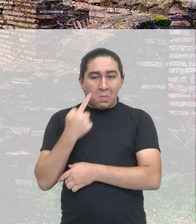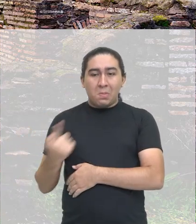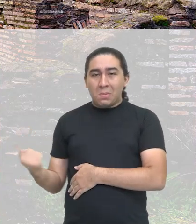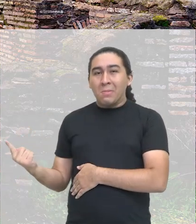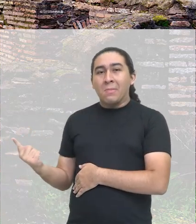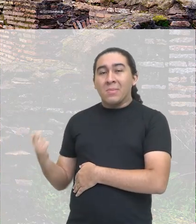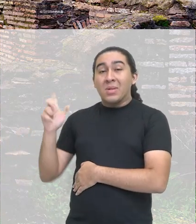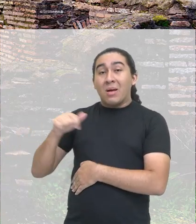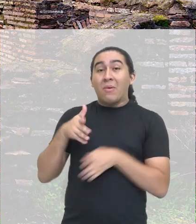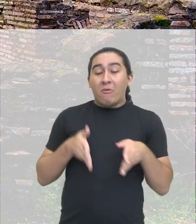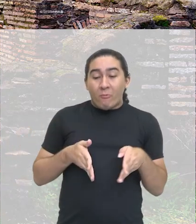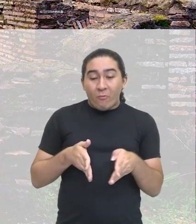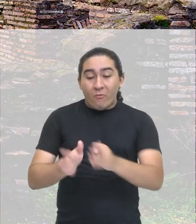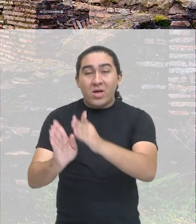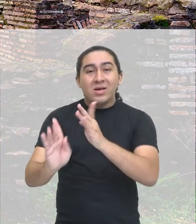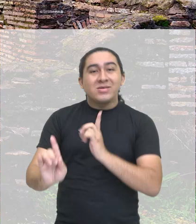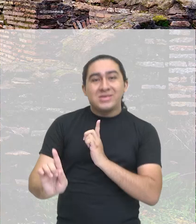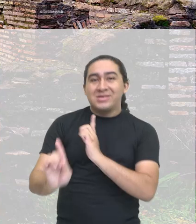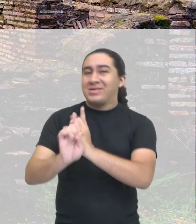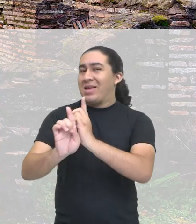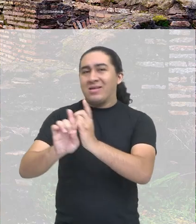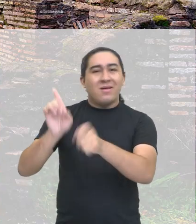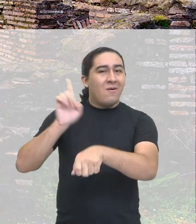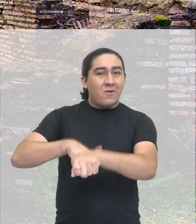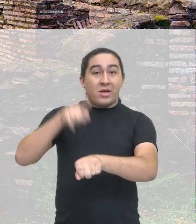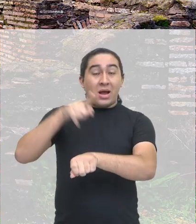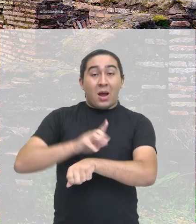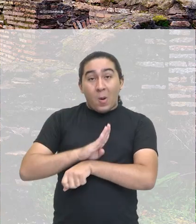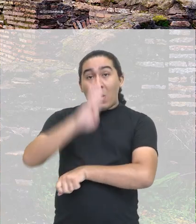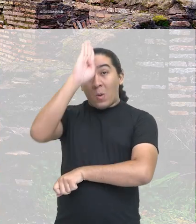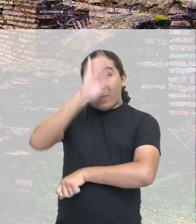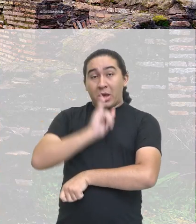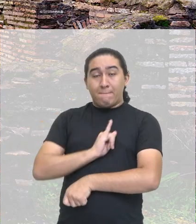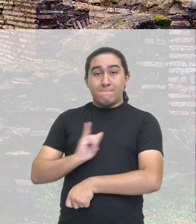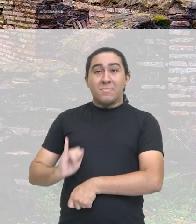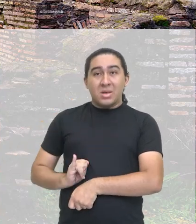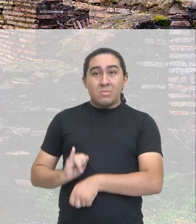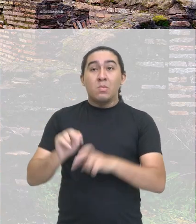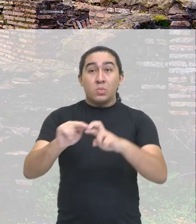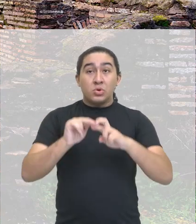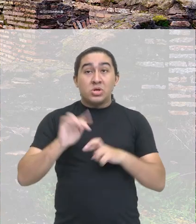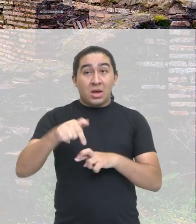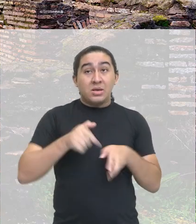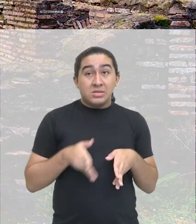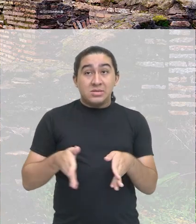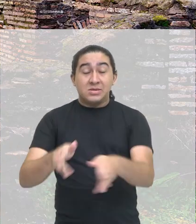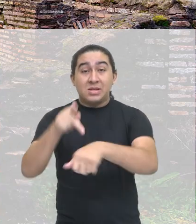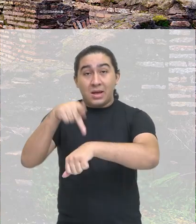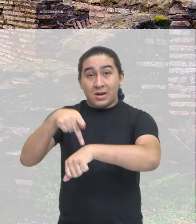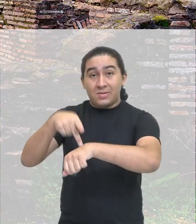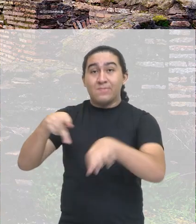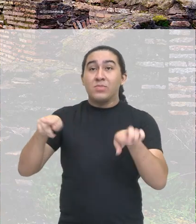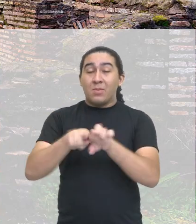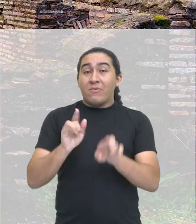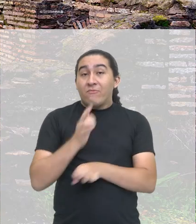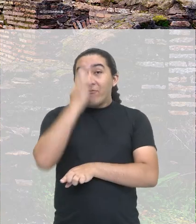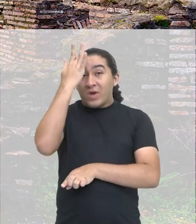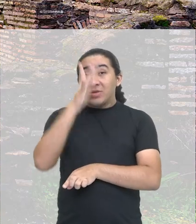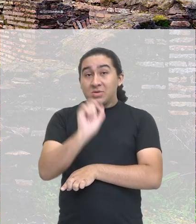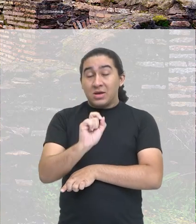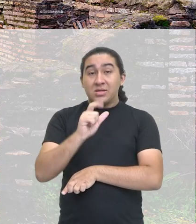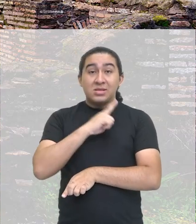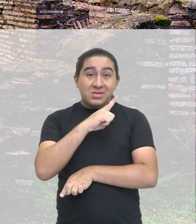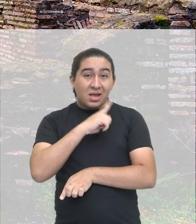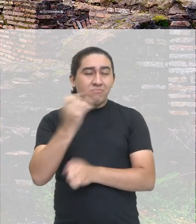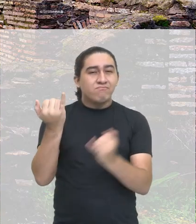que levava para o centro do Império, que era o Império Romano. E justamente por essas estradas que além de facilitar o tráfego